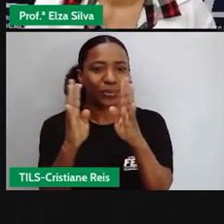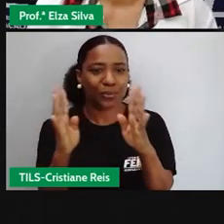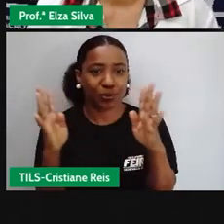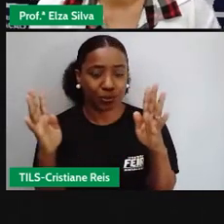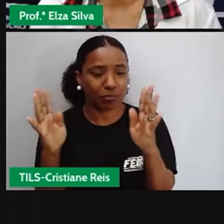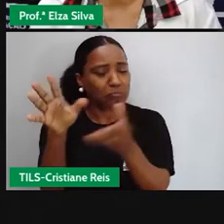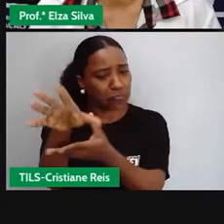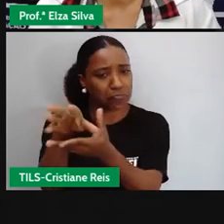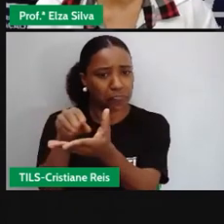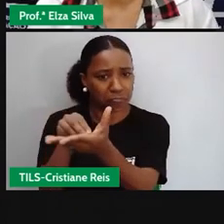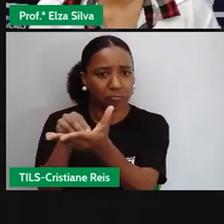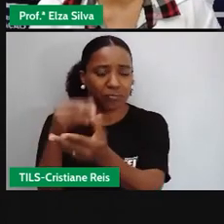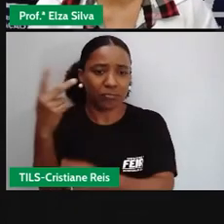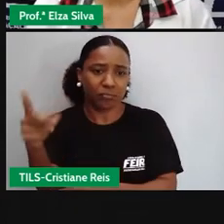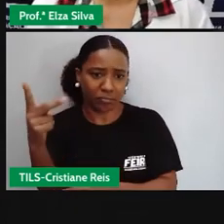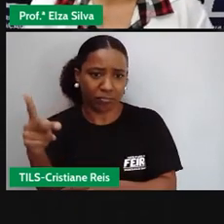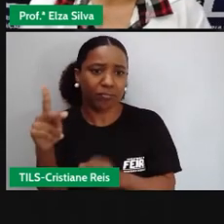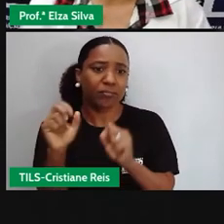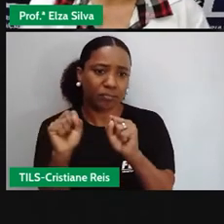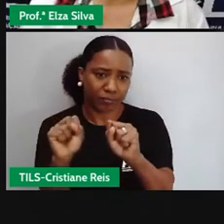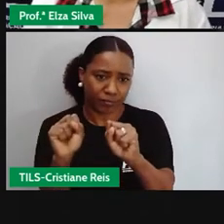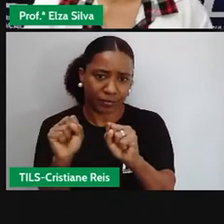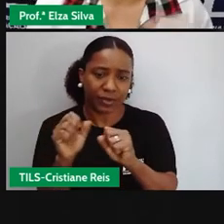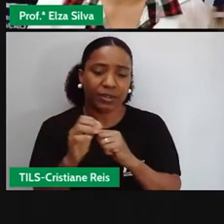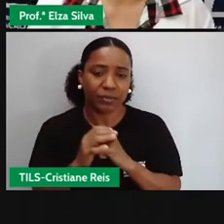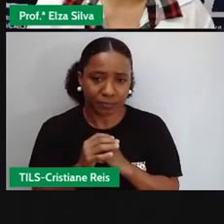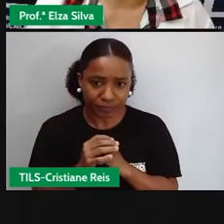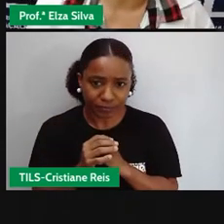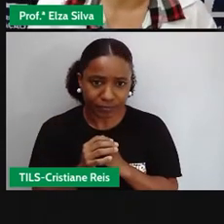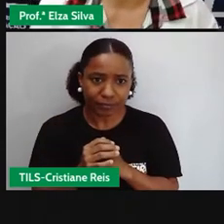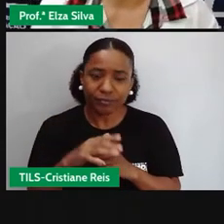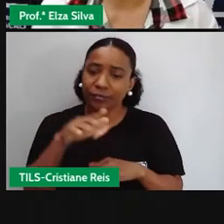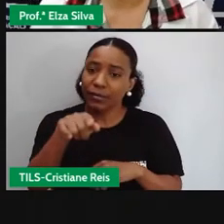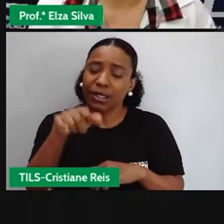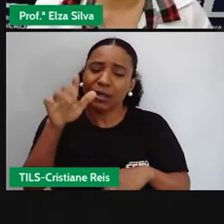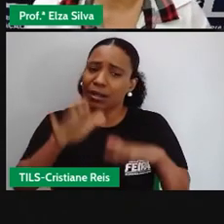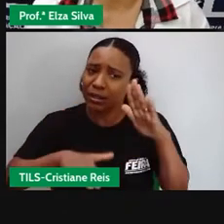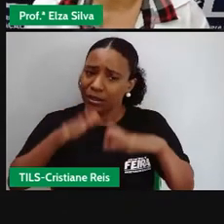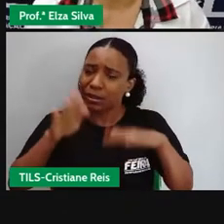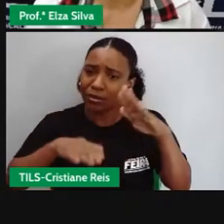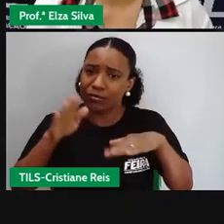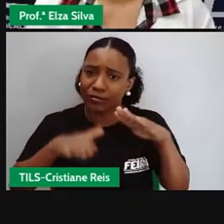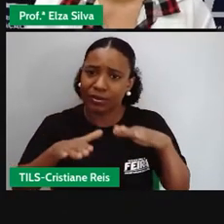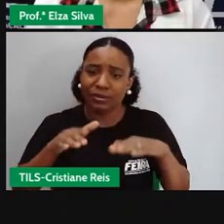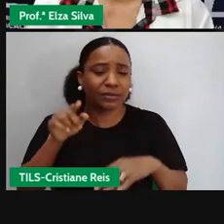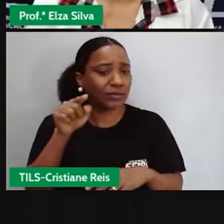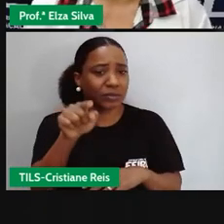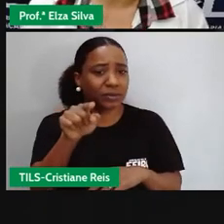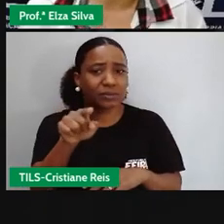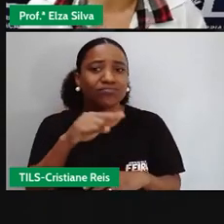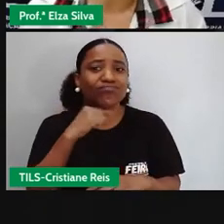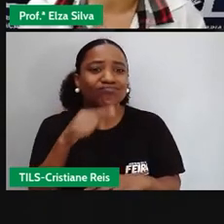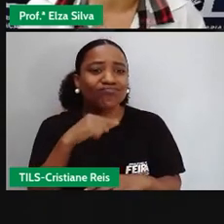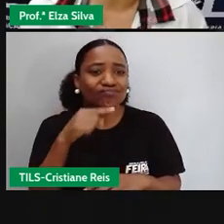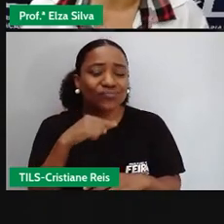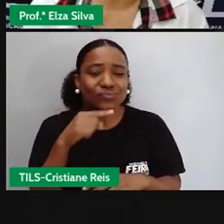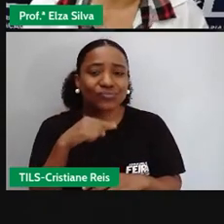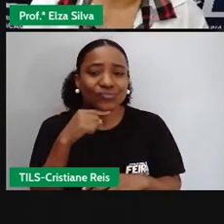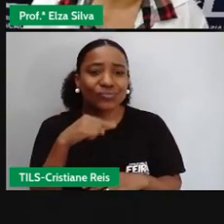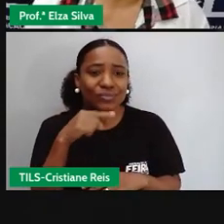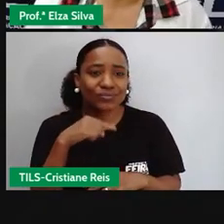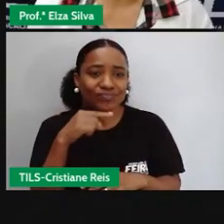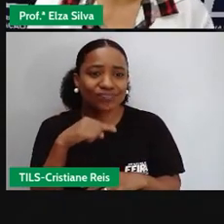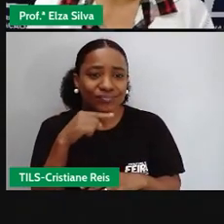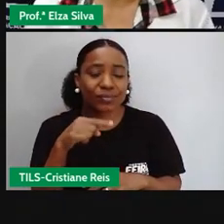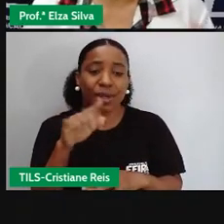talvez você não tenha condições de fazer. depender do local, onde você e sua família, né? Vai estar no momento da